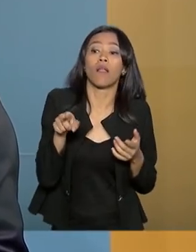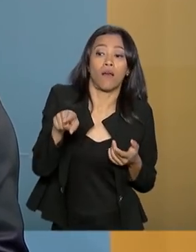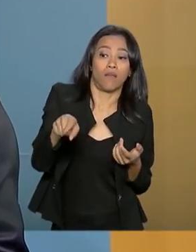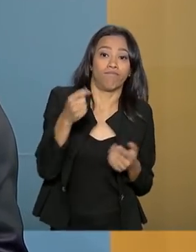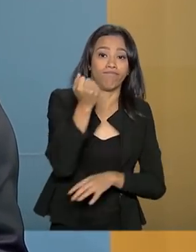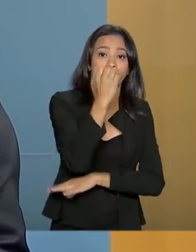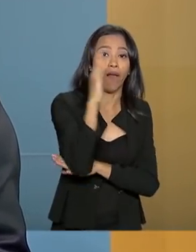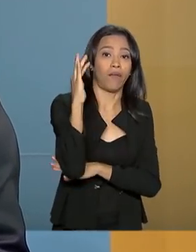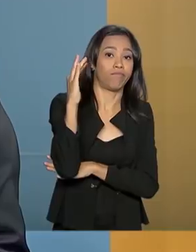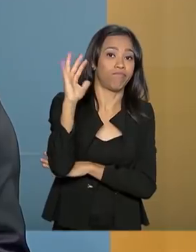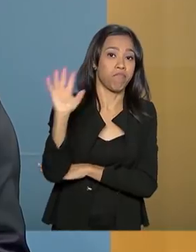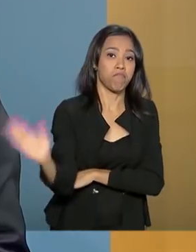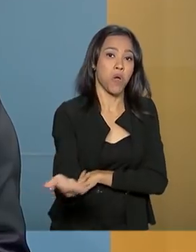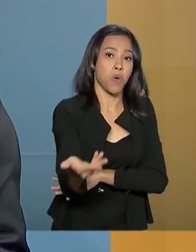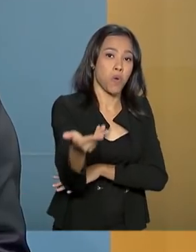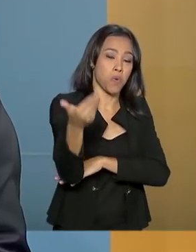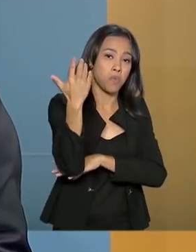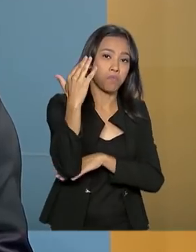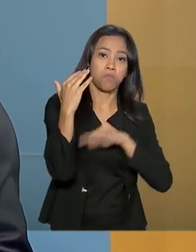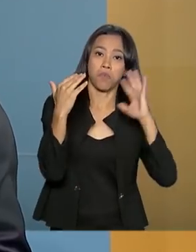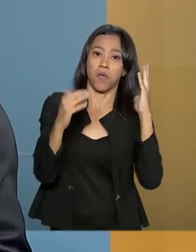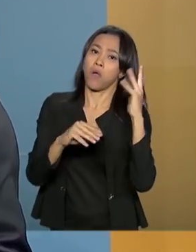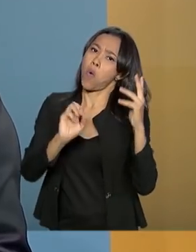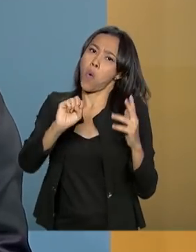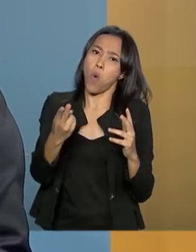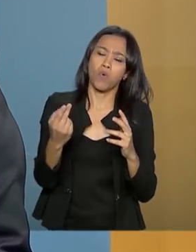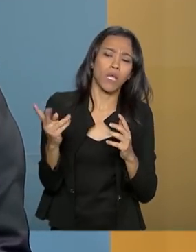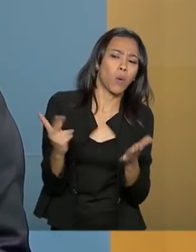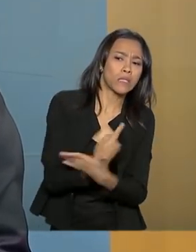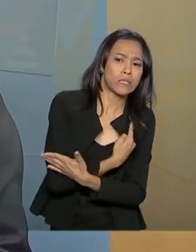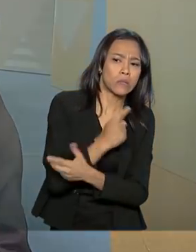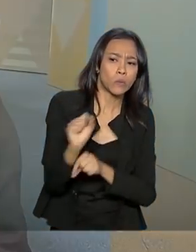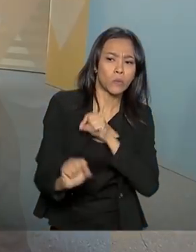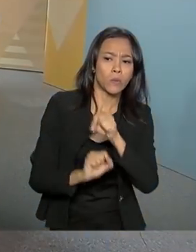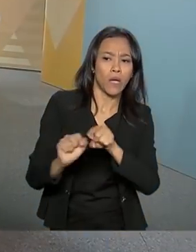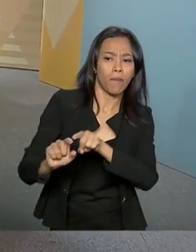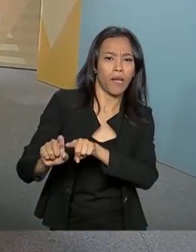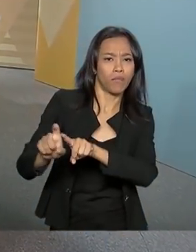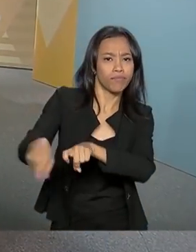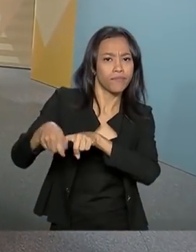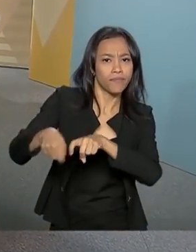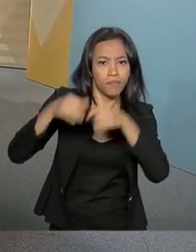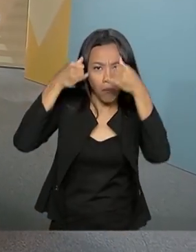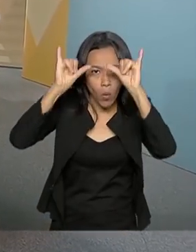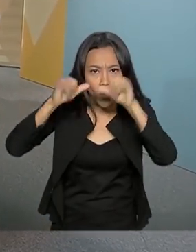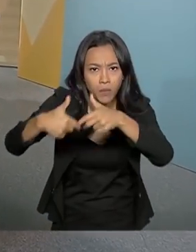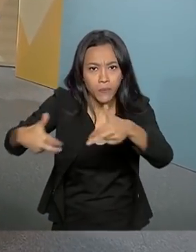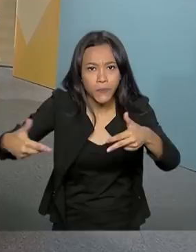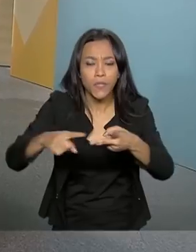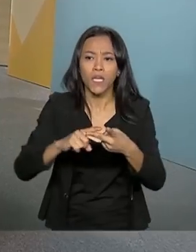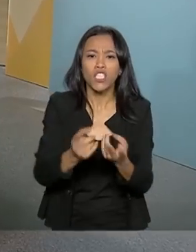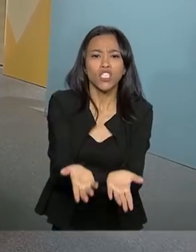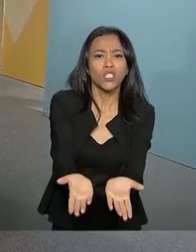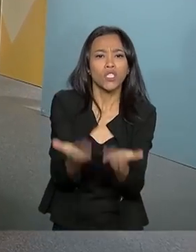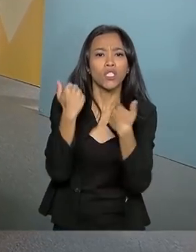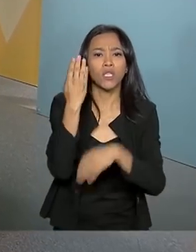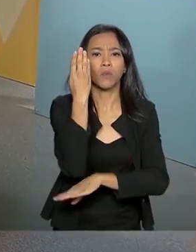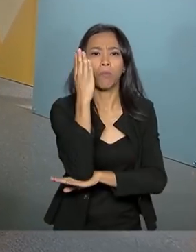seja pela atividade agropecuária, seja pela retirada de madeira ilegal,